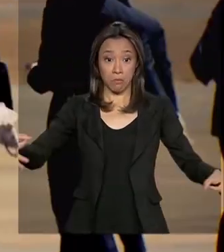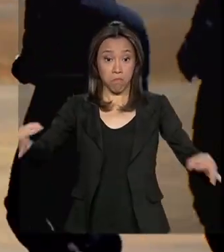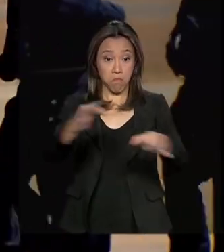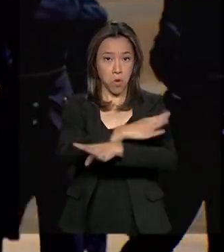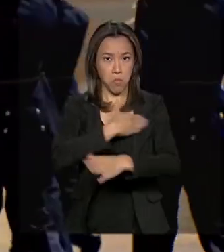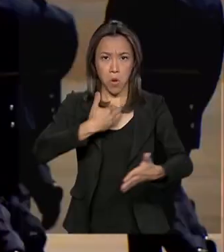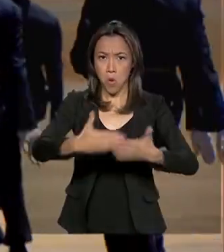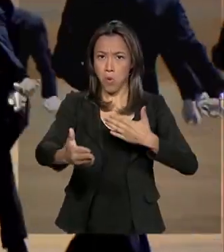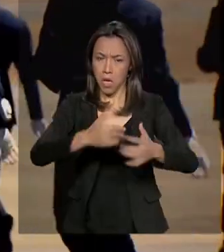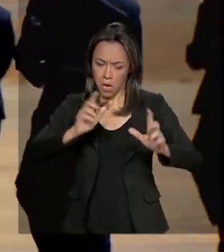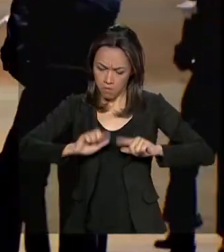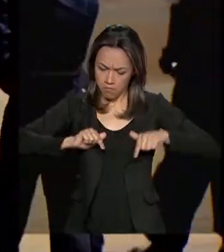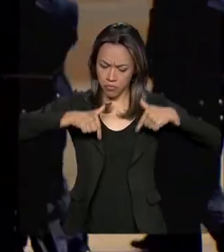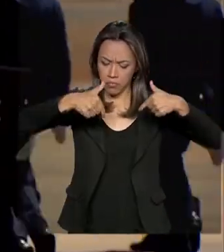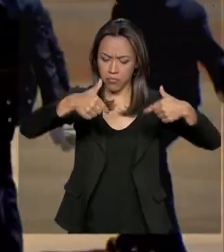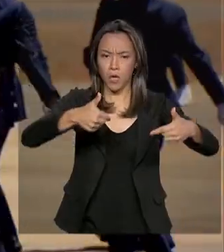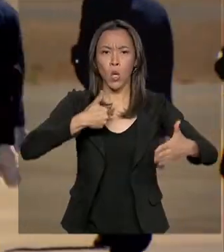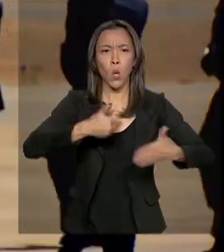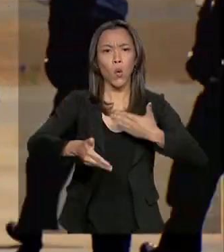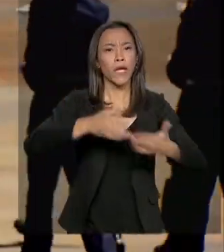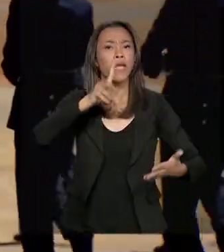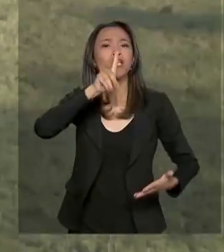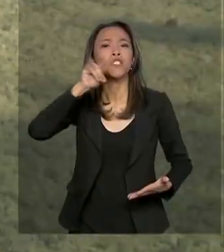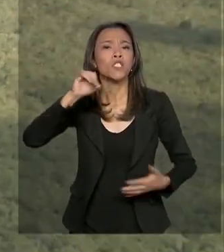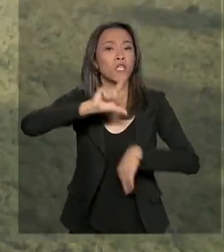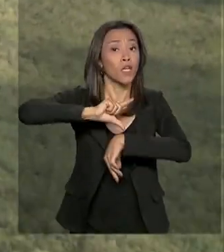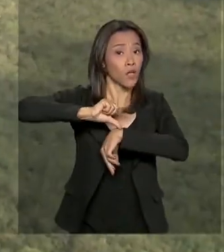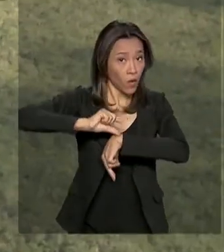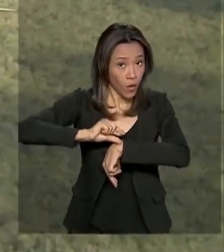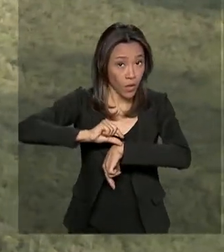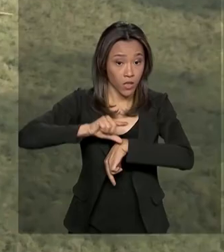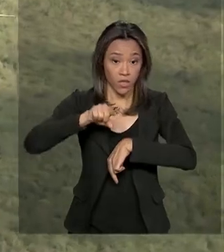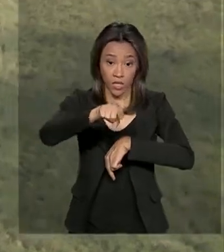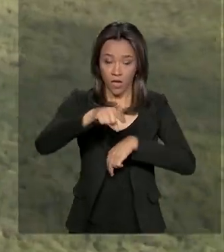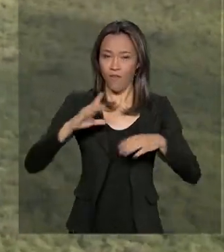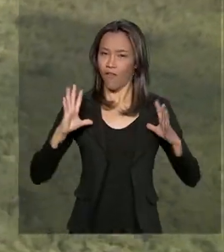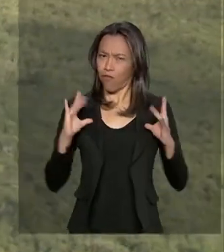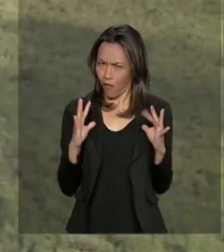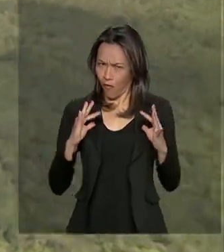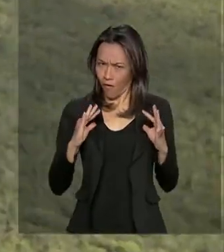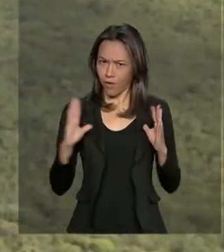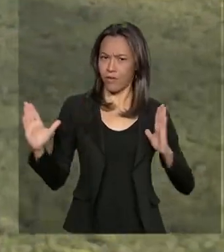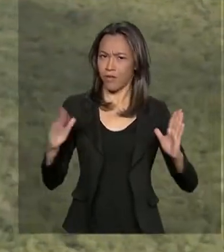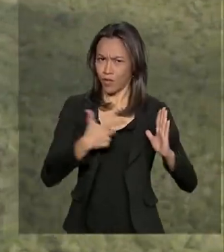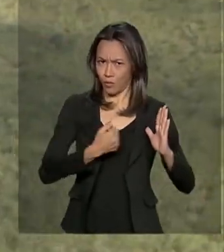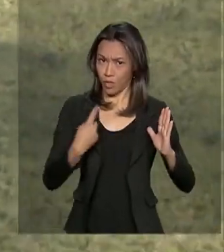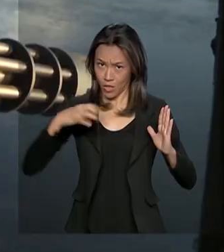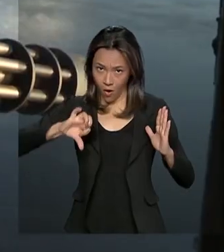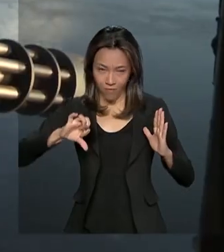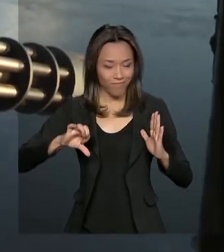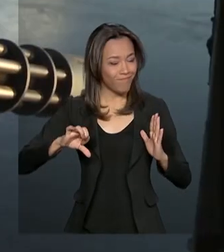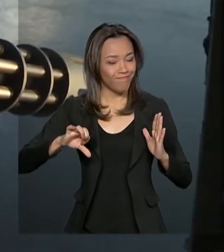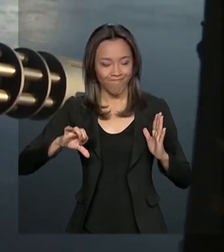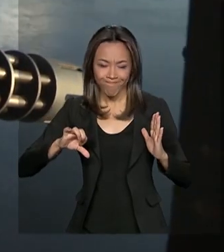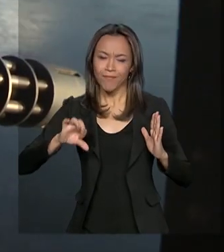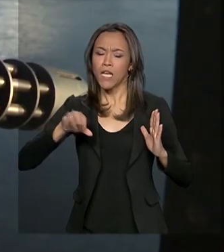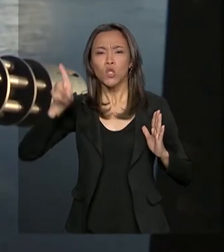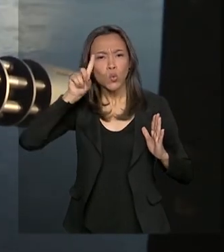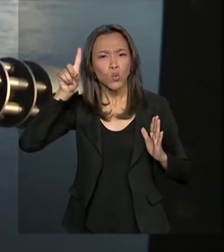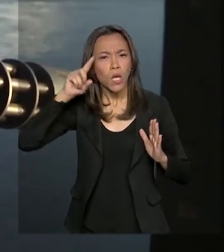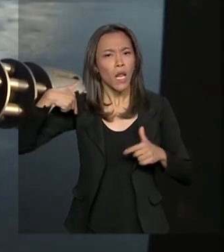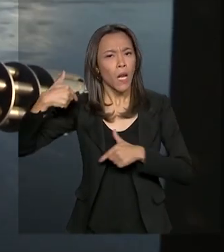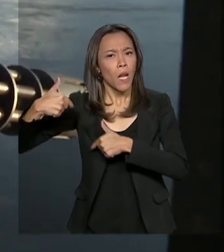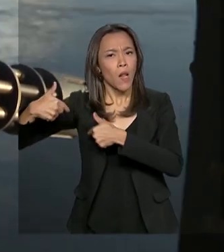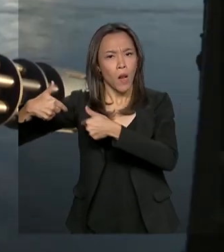qualquer missão, em qualquer dia e a qualquer hora. E não houve folga em 2019. Além das tarefas de rotina,